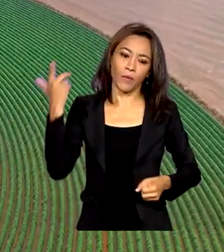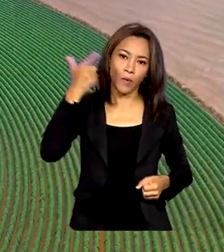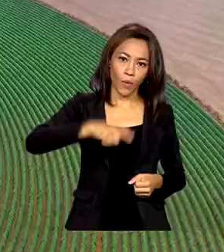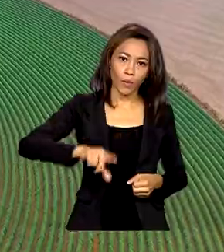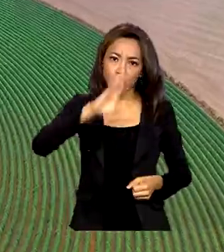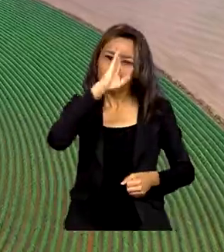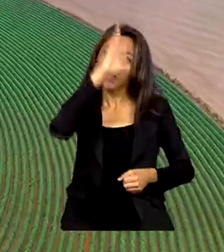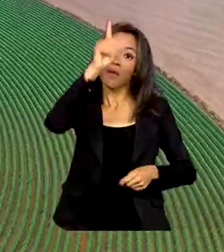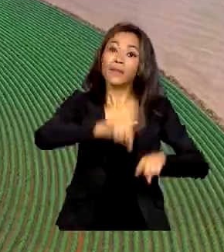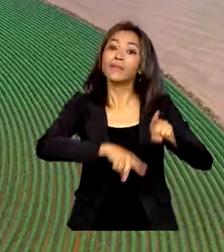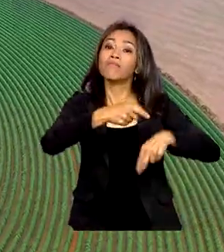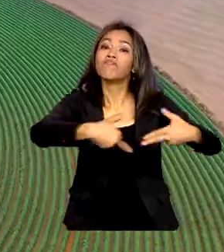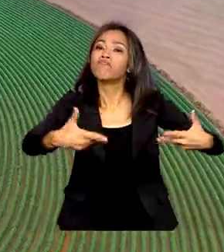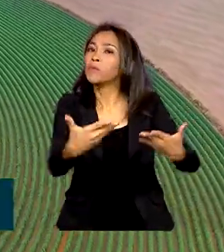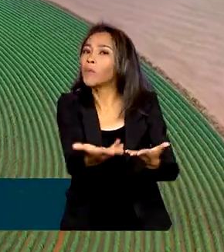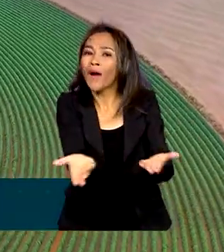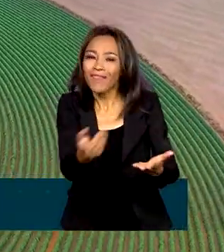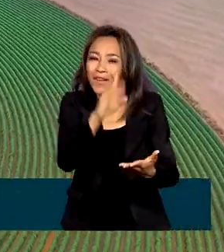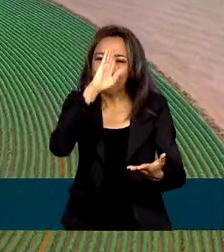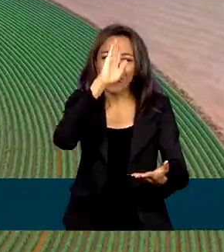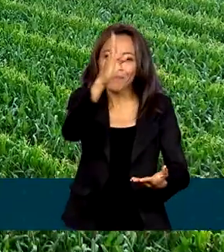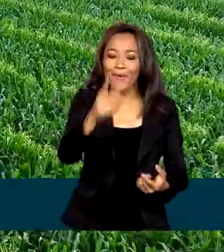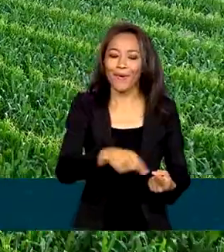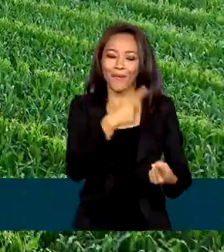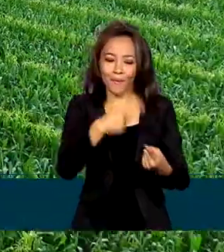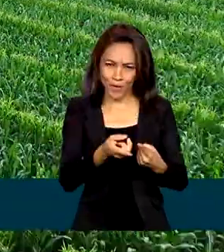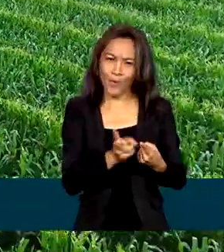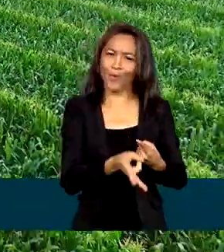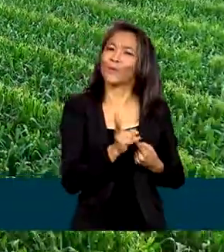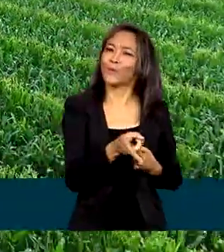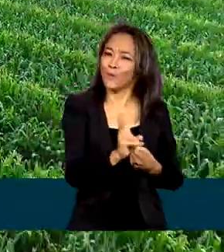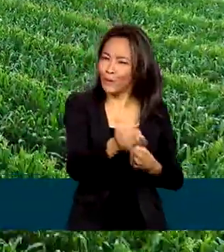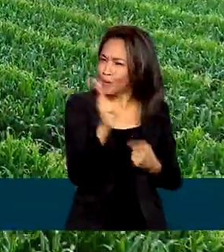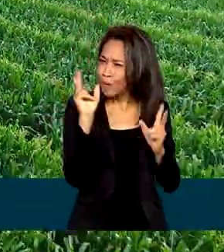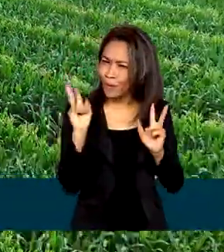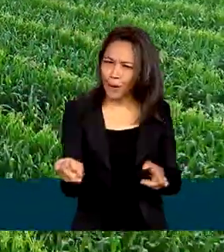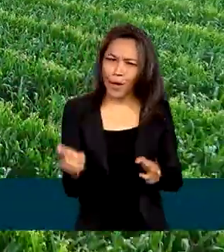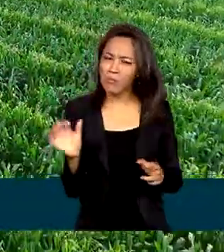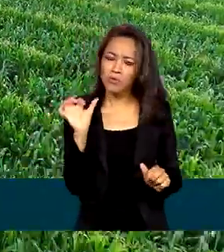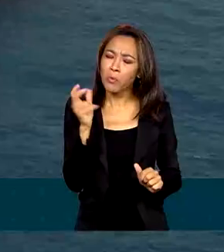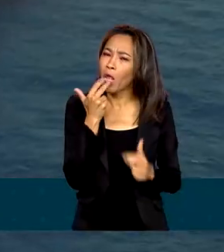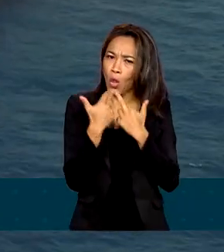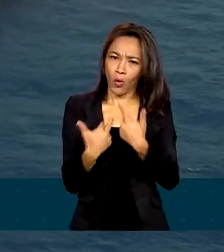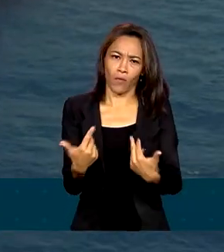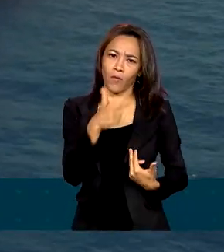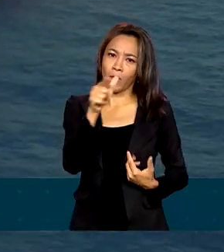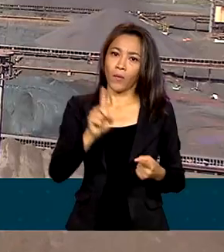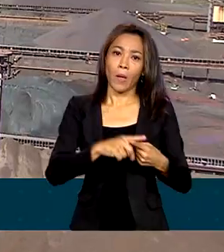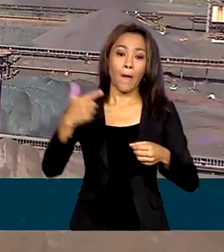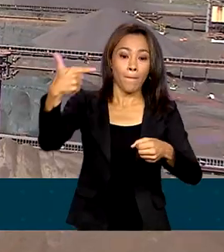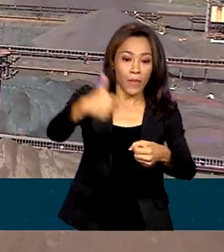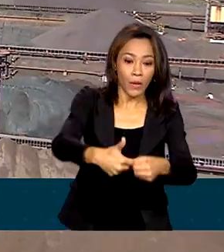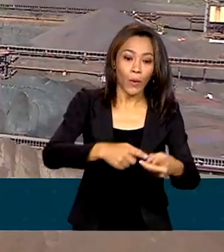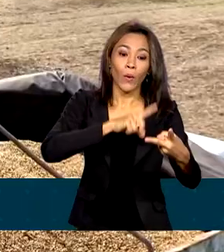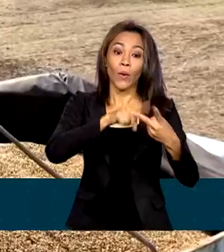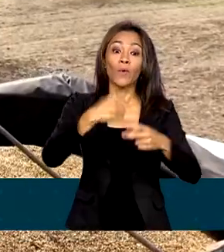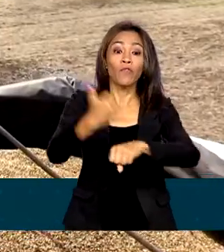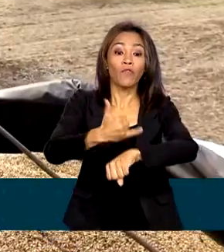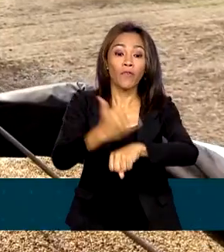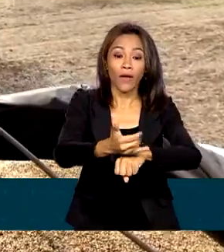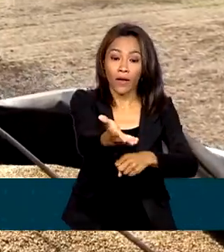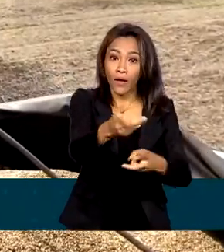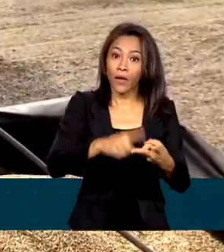então, são aqueles produtos que são os nossos carro-chefes e continuam basicamente os mesmos. Não há muita novidade. É o petróleo, o minério de ferro,